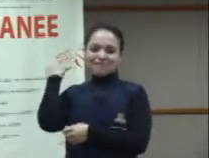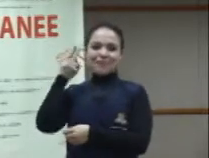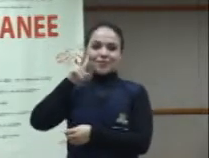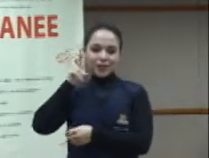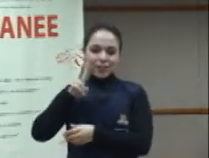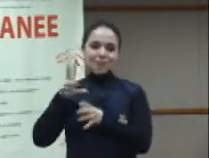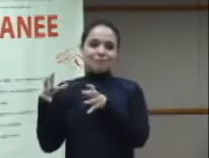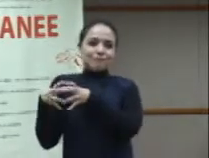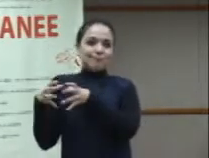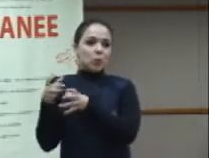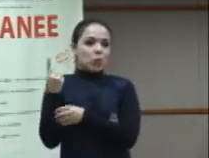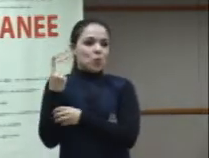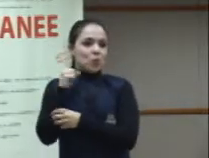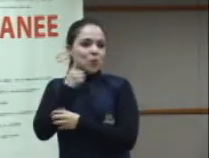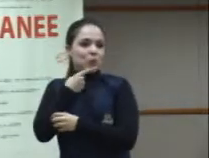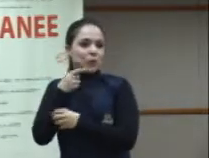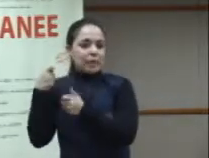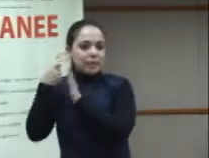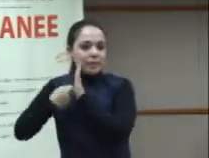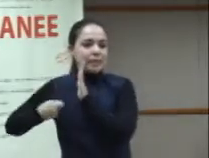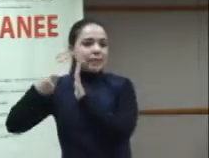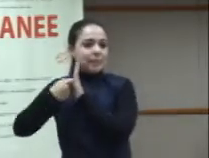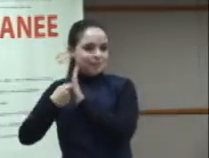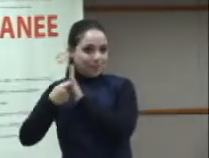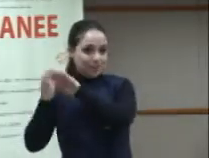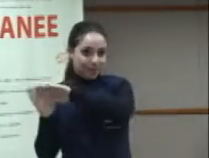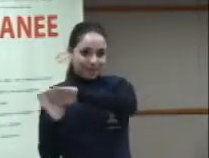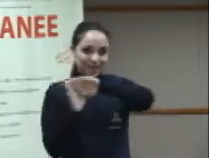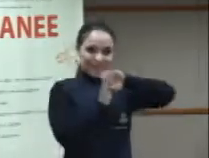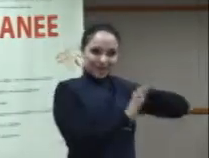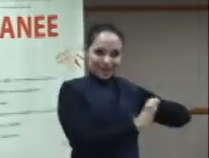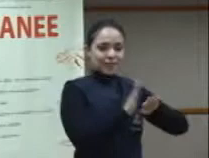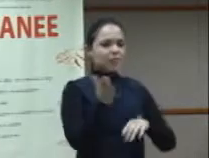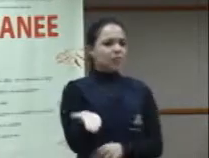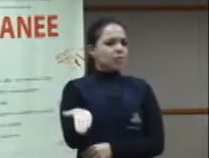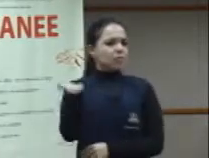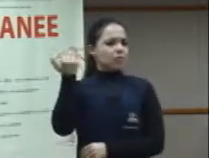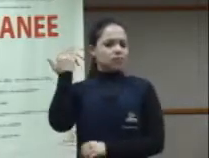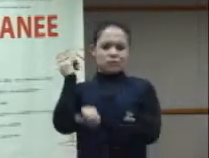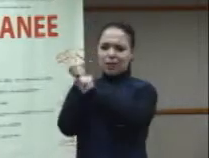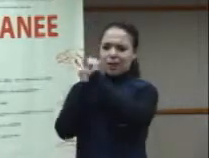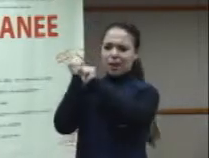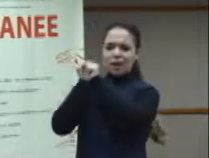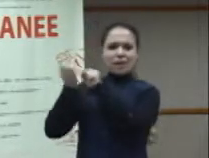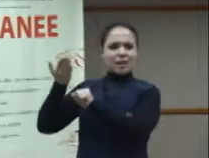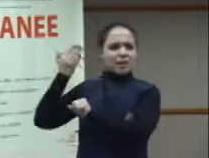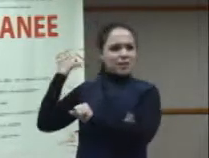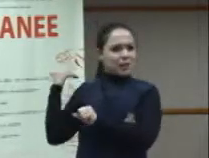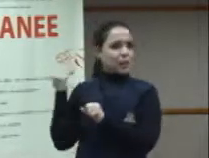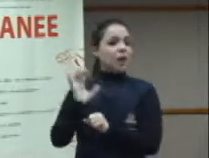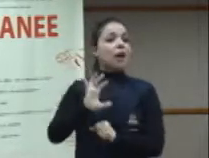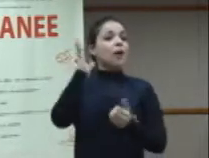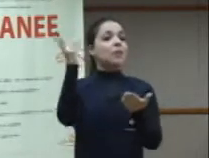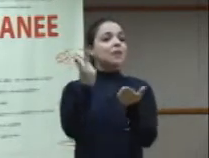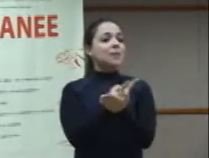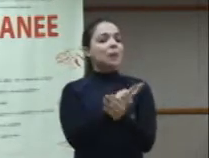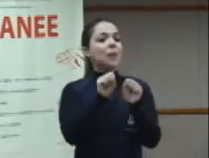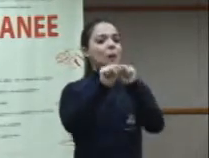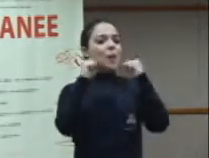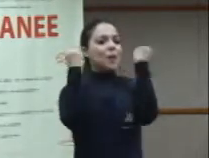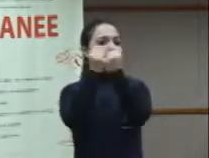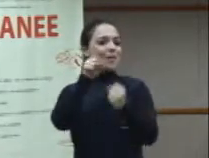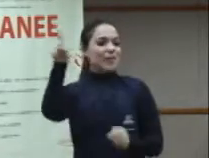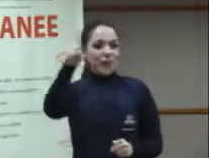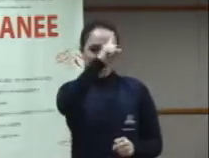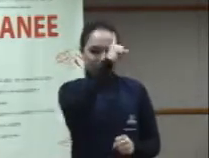Os surdos foram estigmatizados durante muitos anos, principalmente depois do Congresso de Milão, em